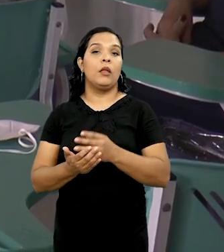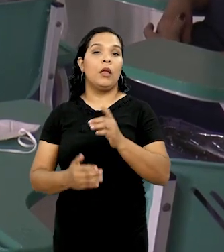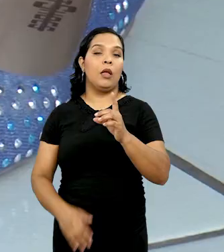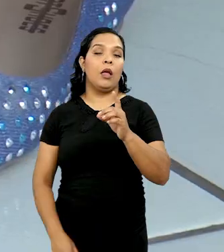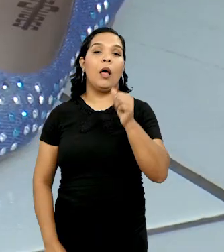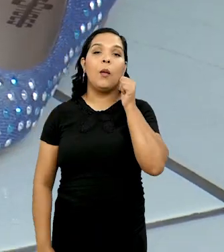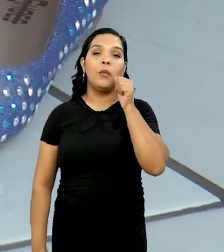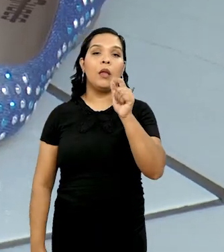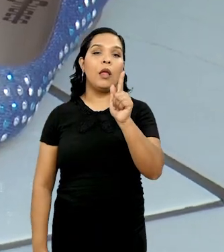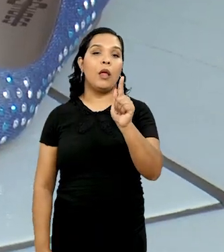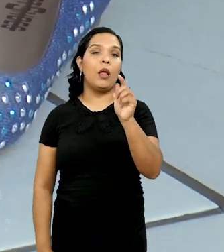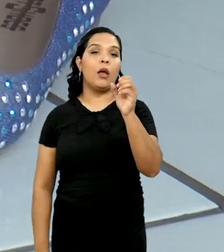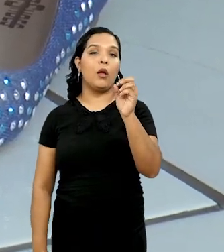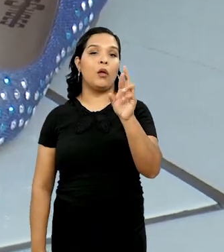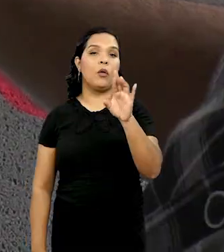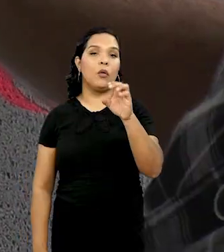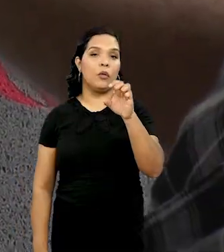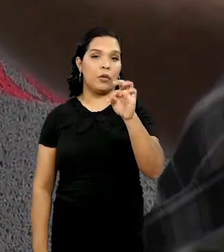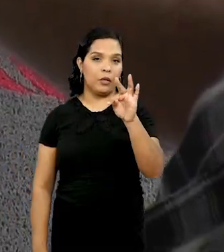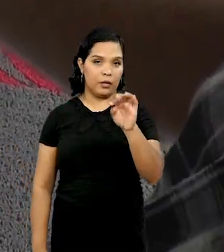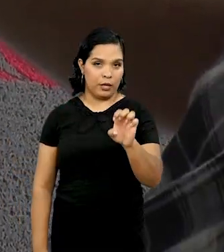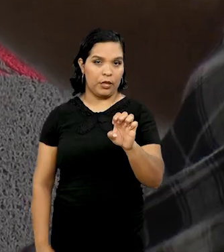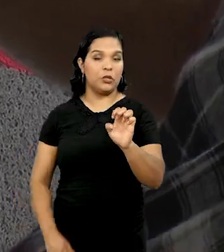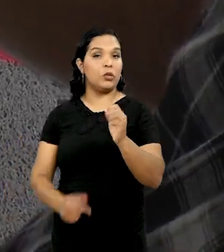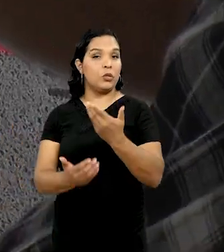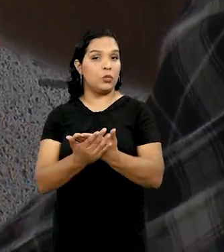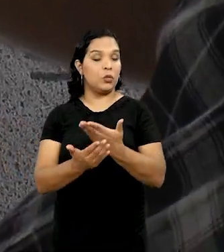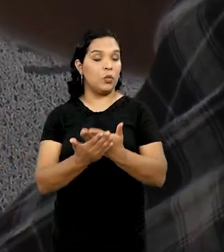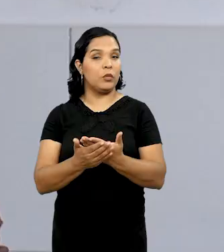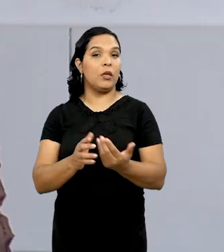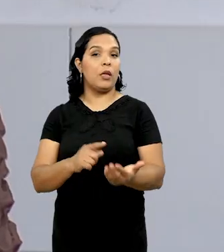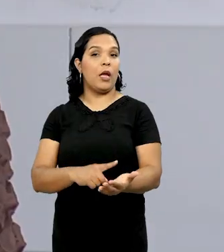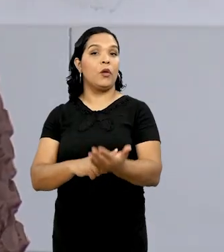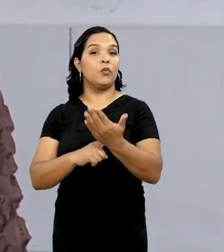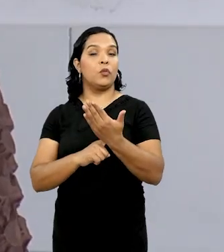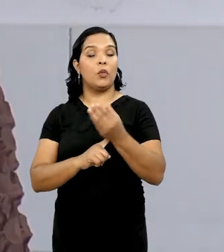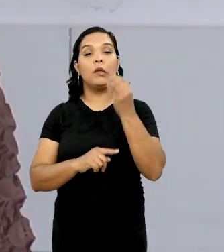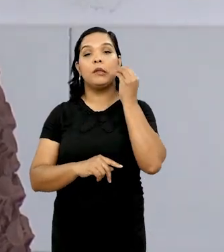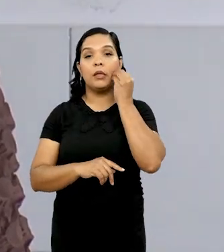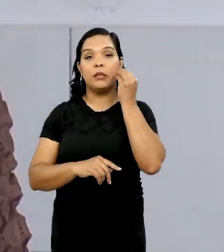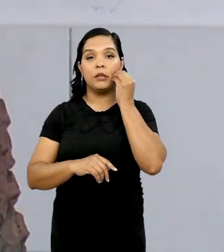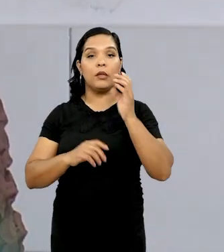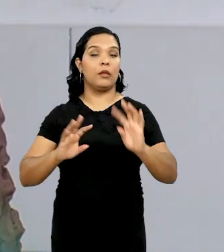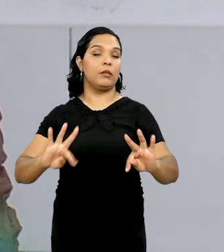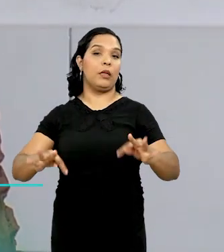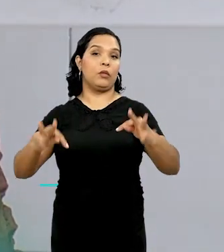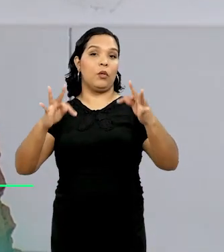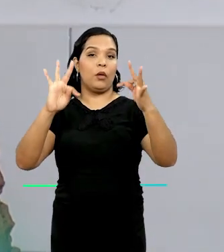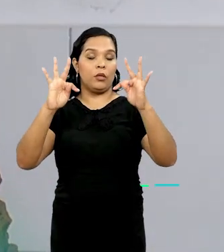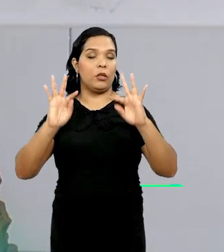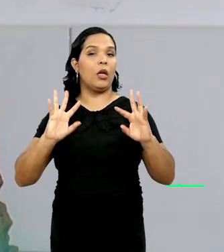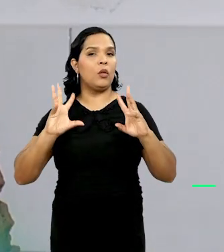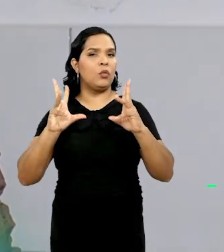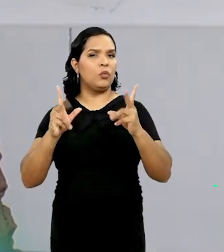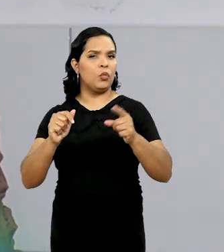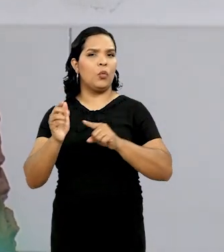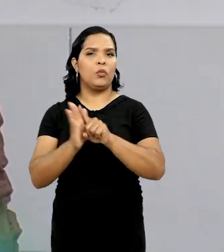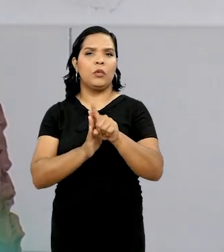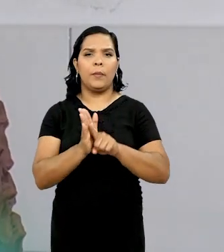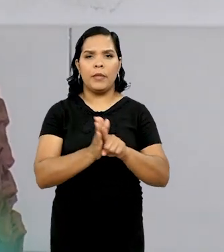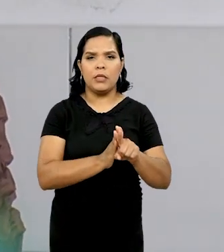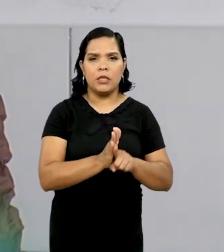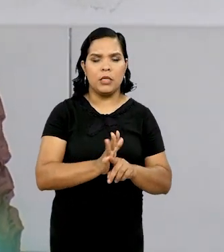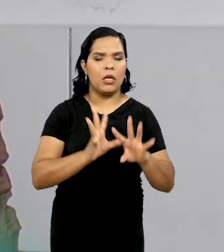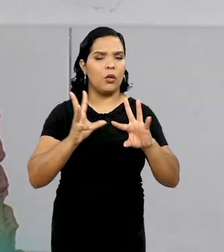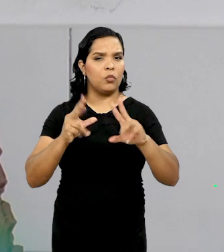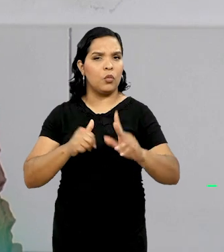70 anos, e nos ajudou testando a nova tecnologia. Tudo que vem em pesquisa e em